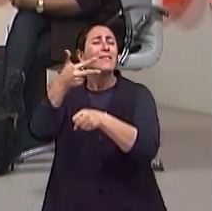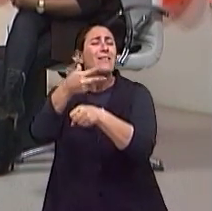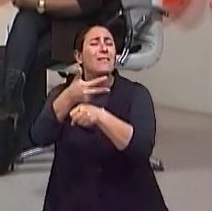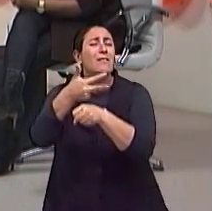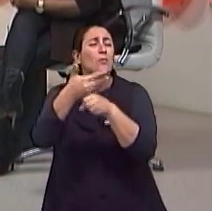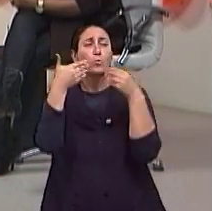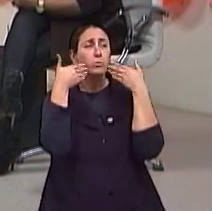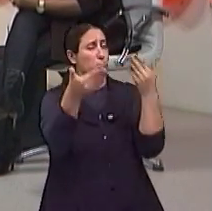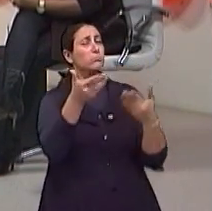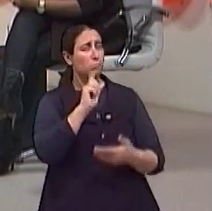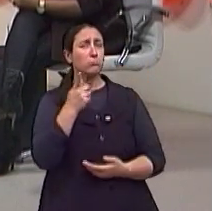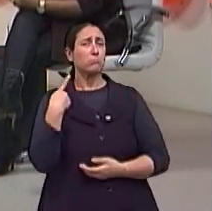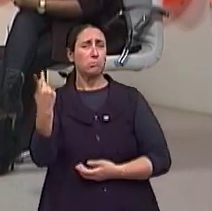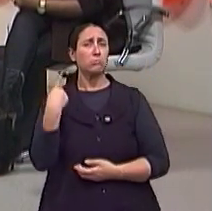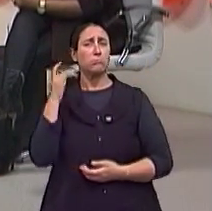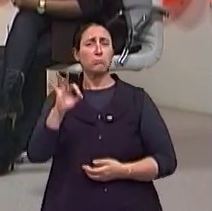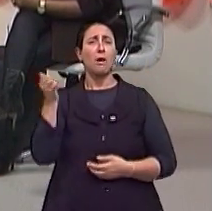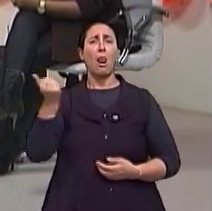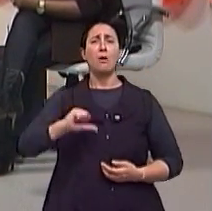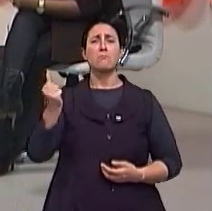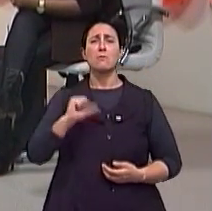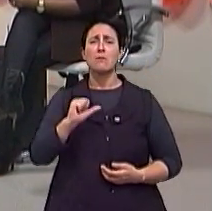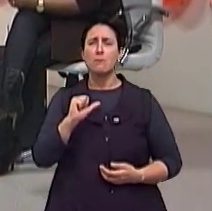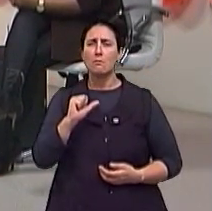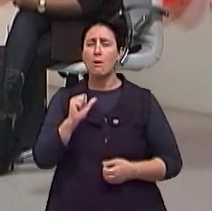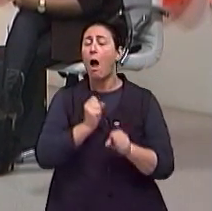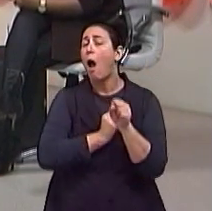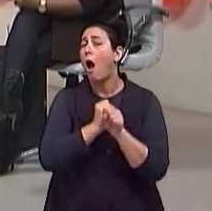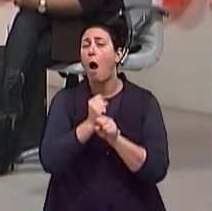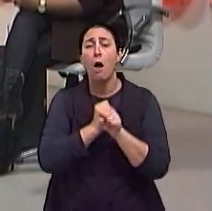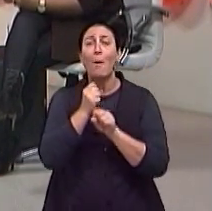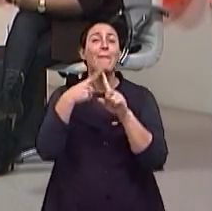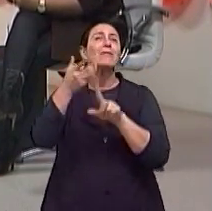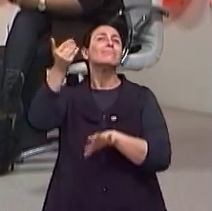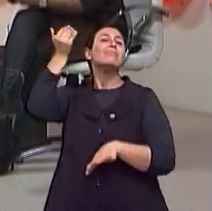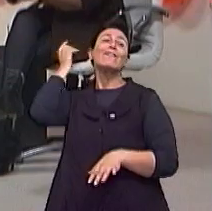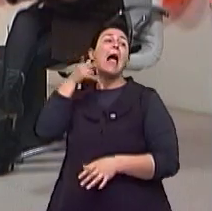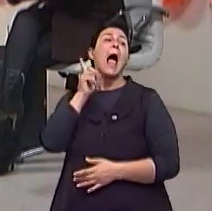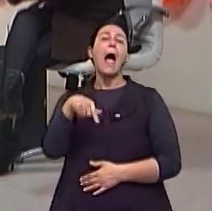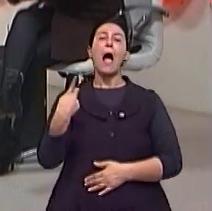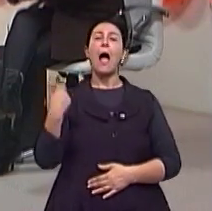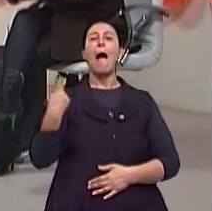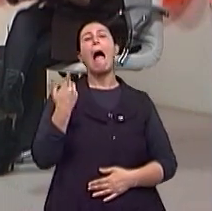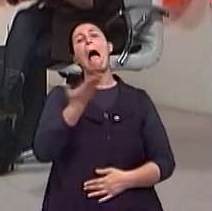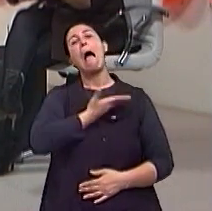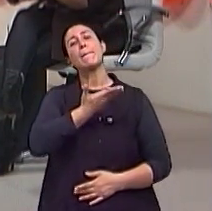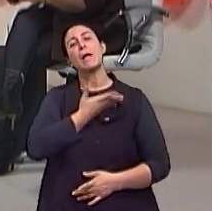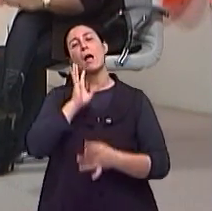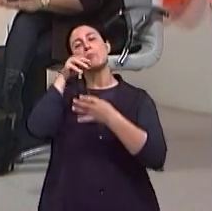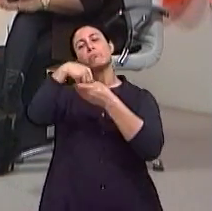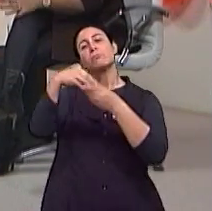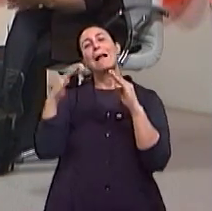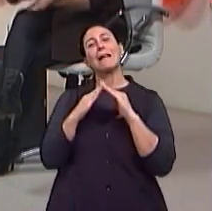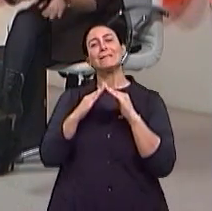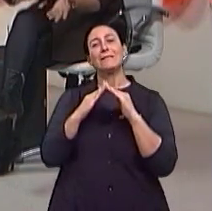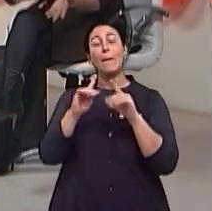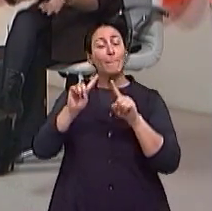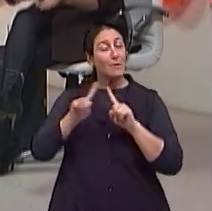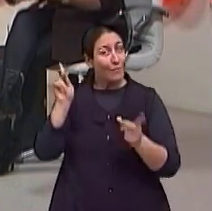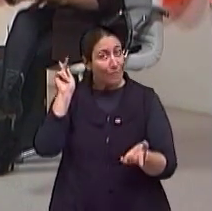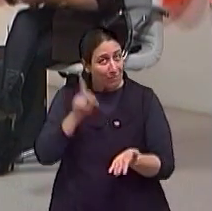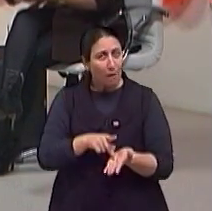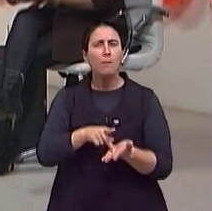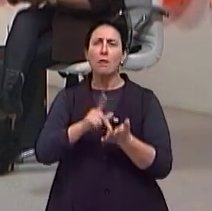fase jovem ou que fosse na fase adulta, mas que ficou só como duas amigas.